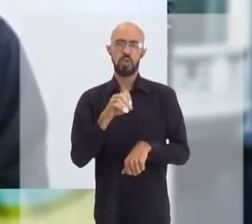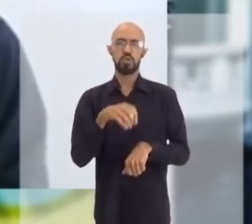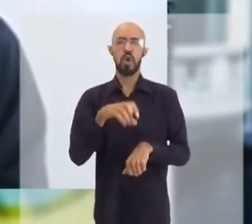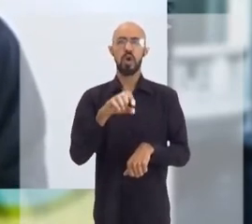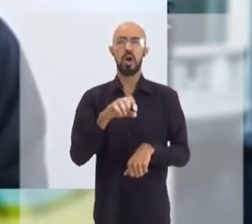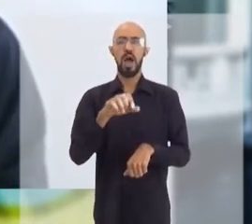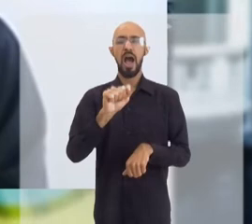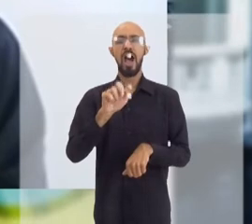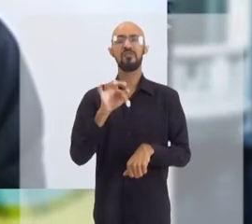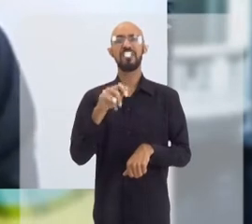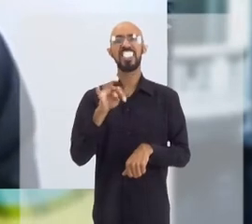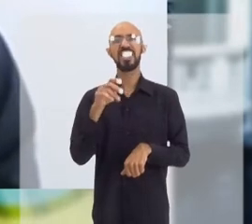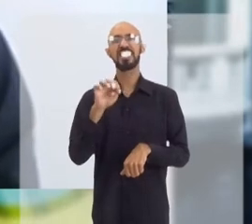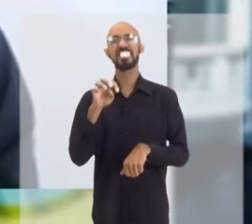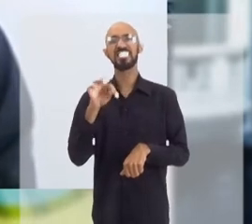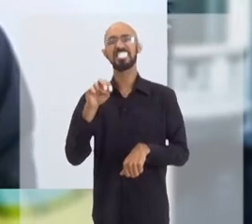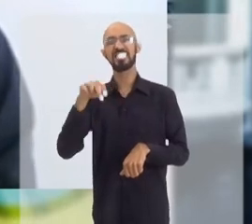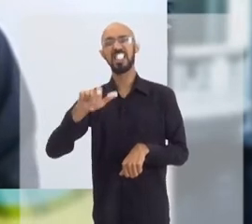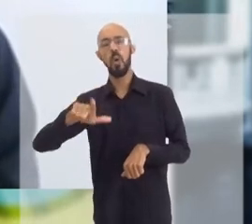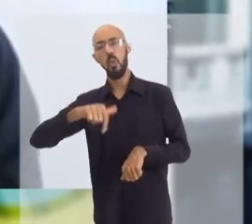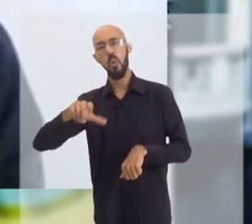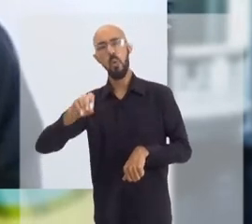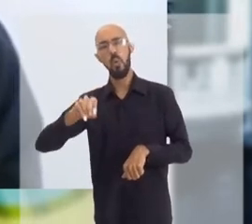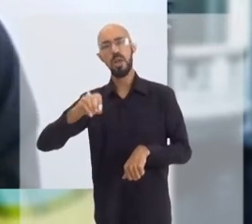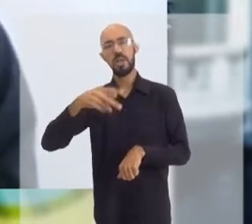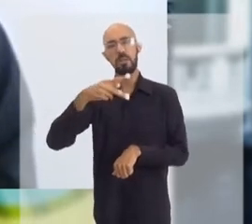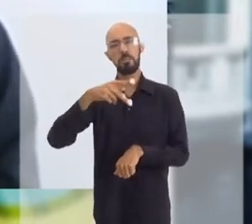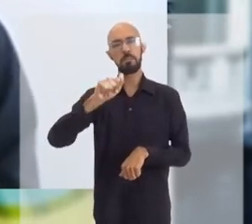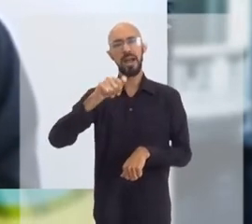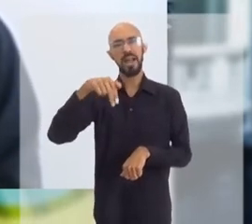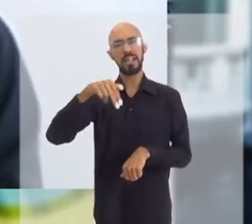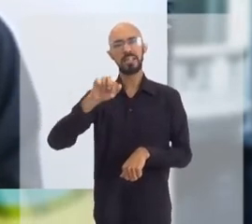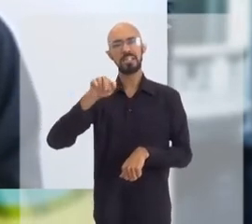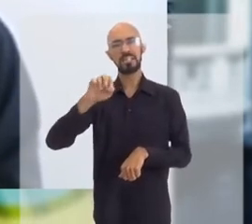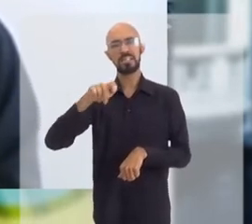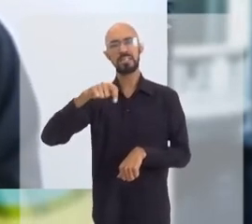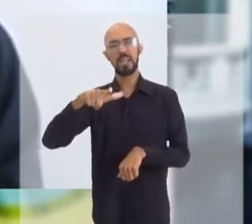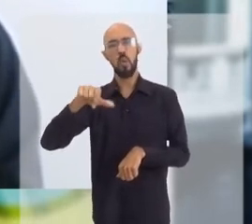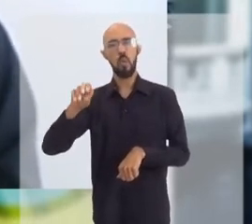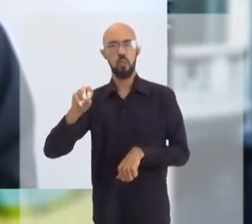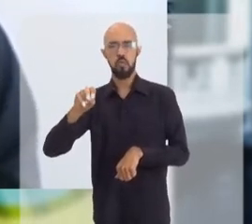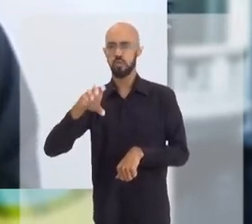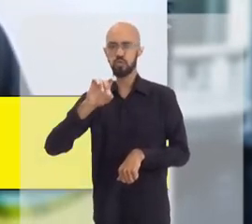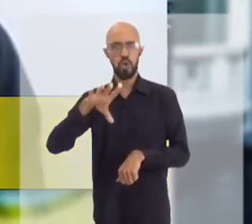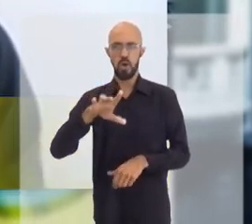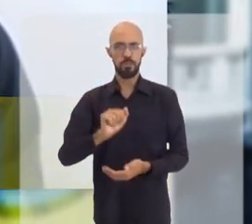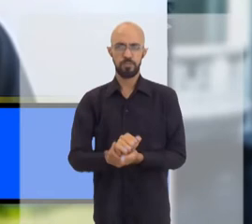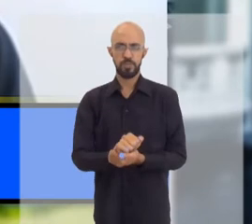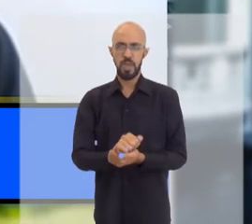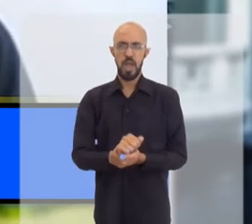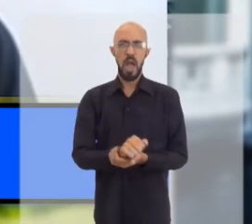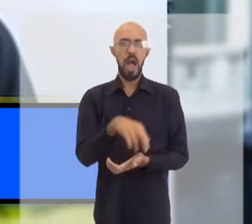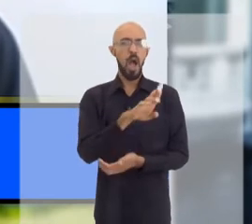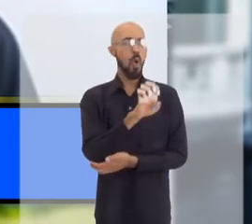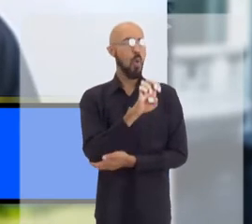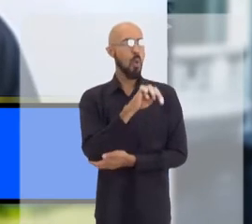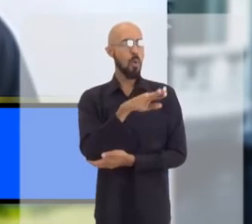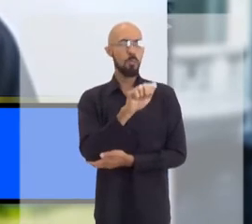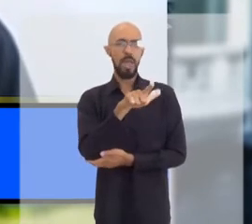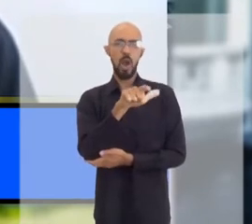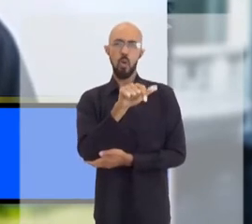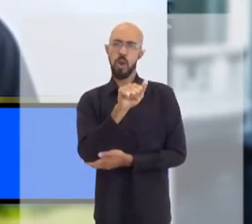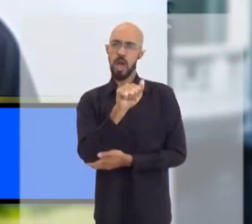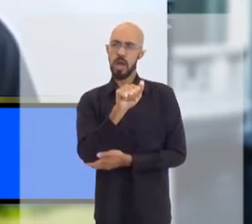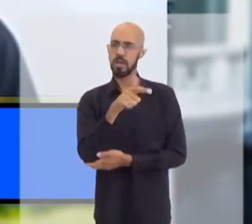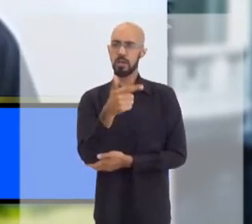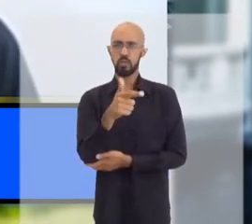mundo através das vacinas. As demais nós não a erradicamos do mundo, mas nós eliminamos a sua circulação. A rubéola já não